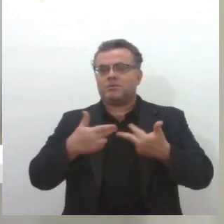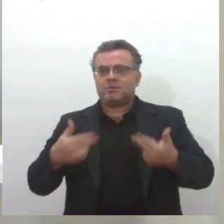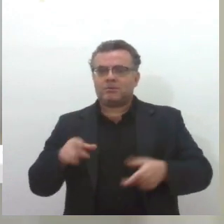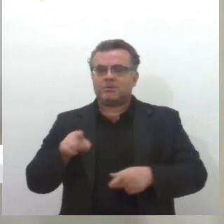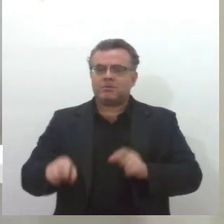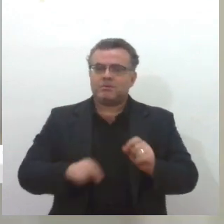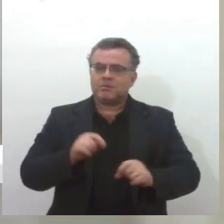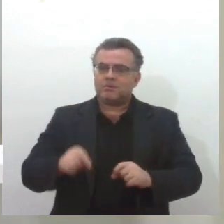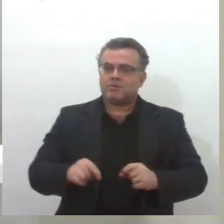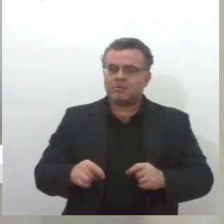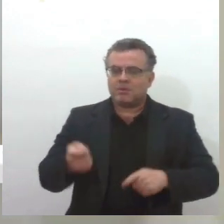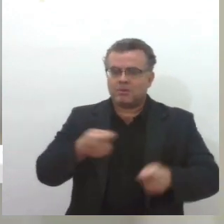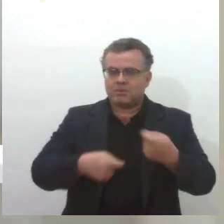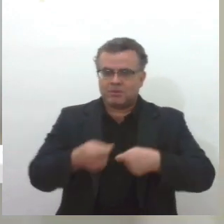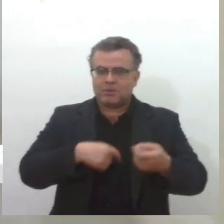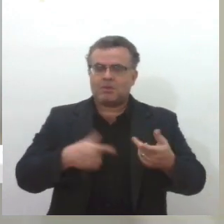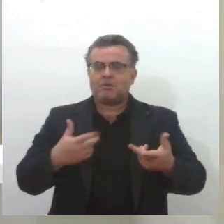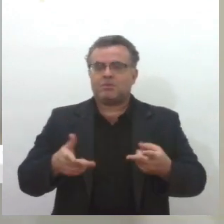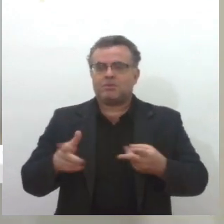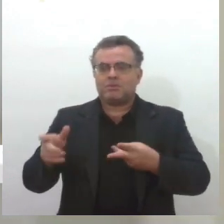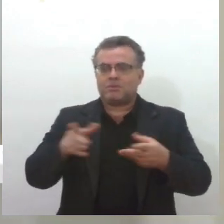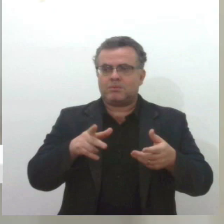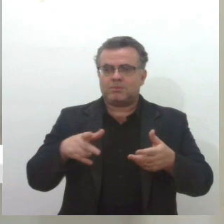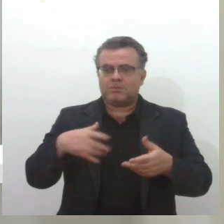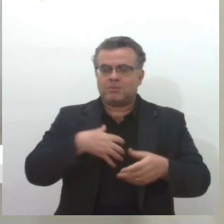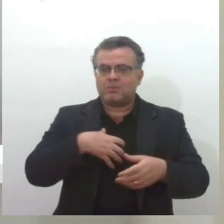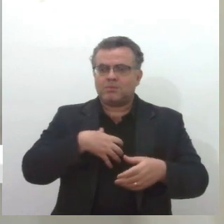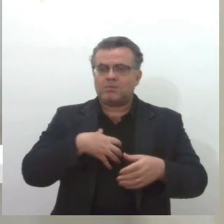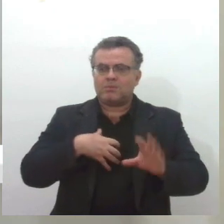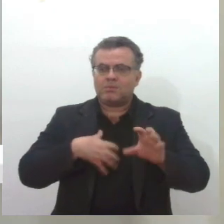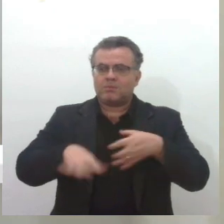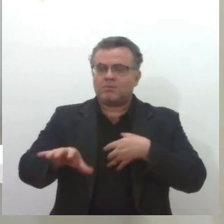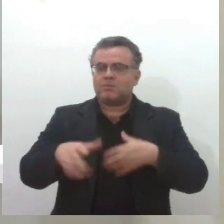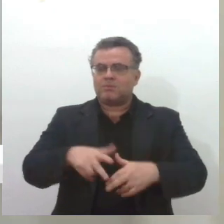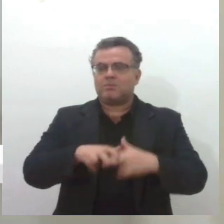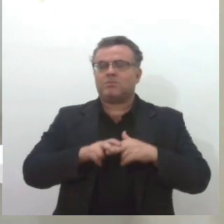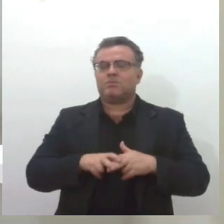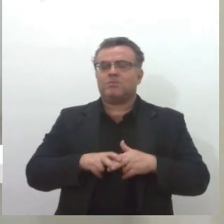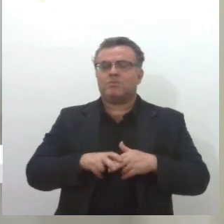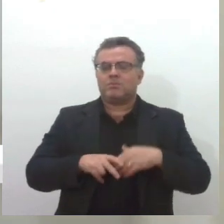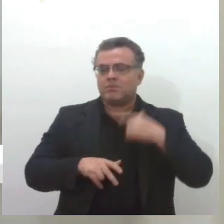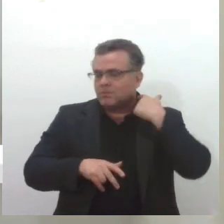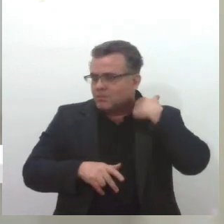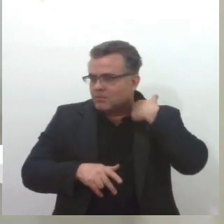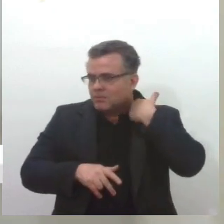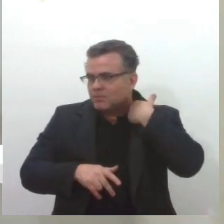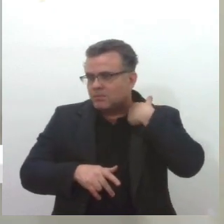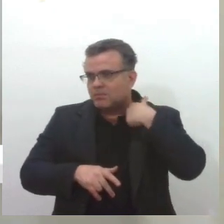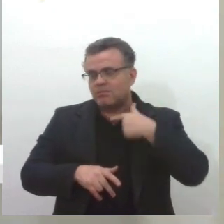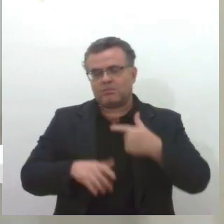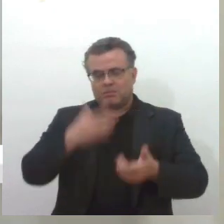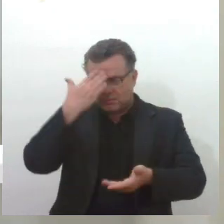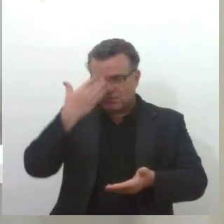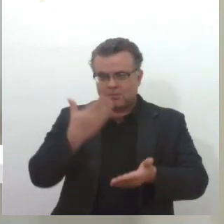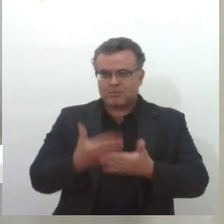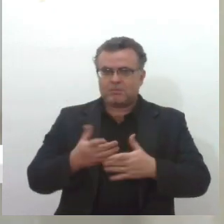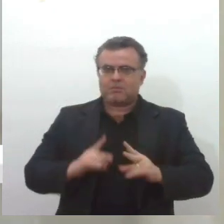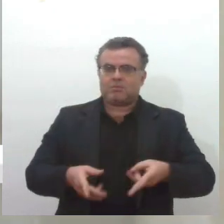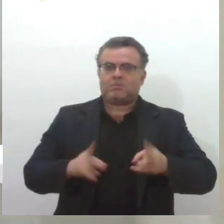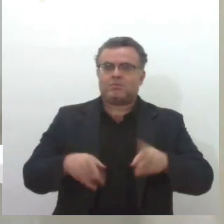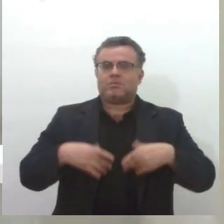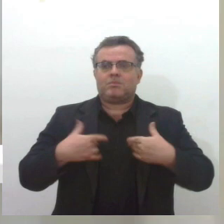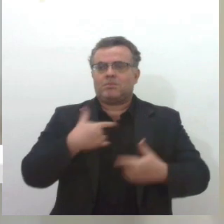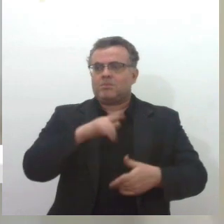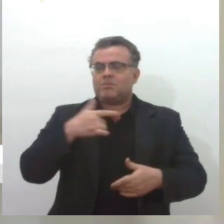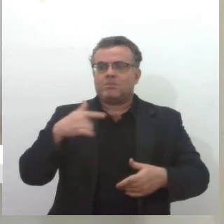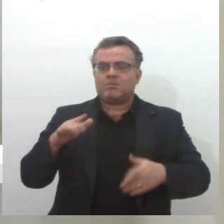questões administrativas. E eu vejo que isso daí ajuda bastante. Então, eu acho que com fé em Deus está perto. Tem umas nossas colegas